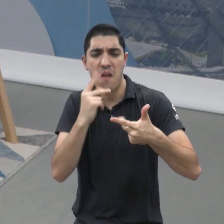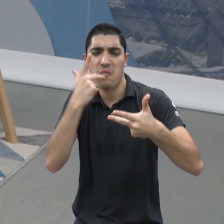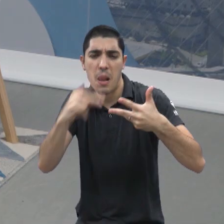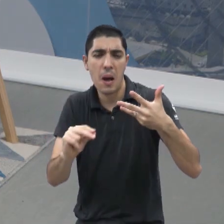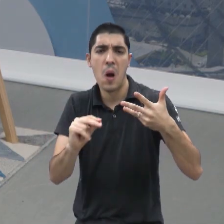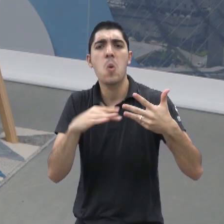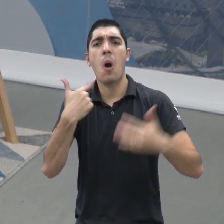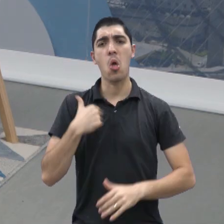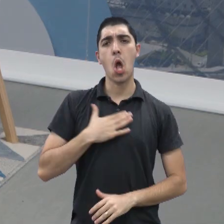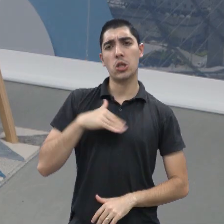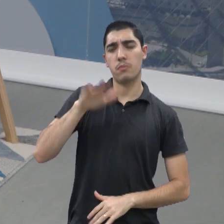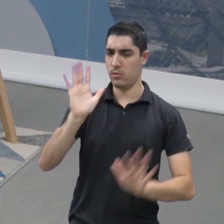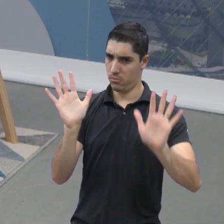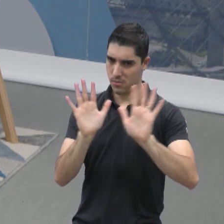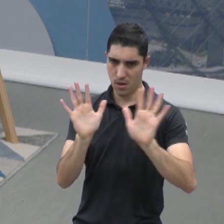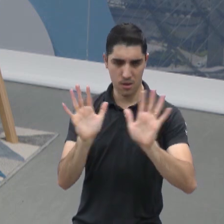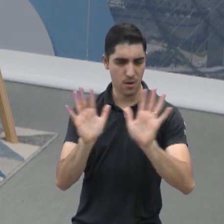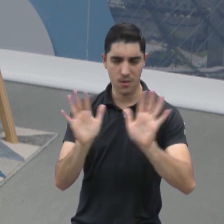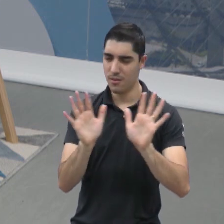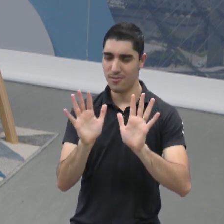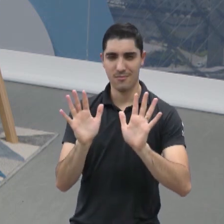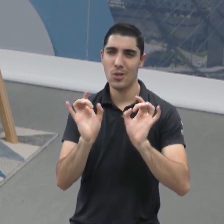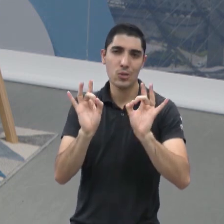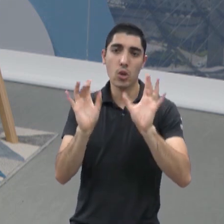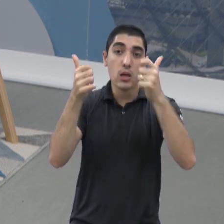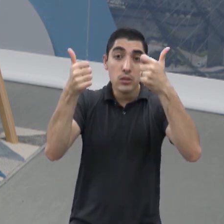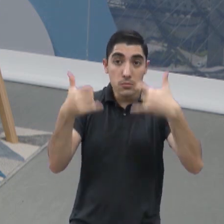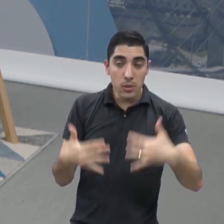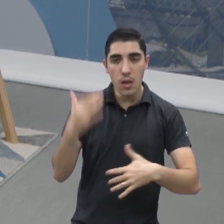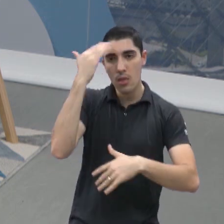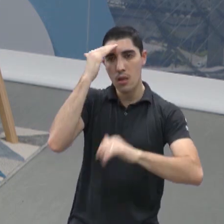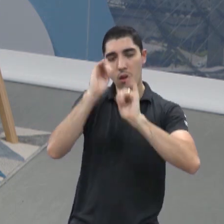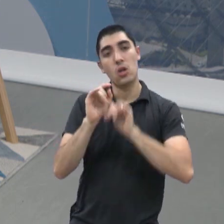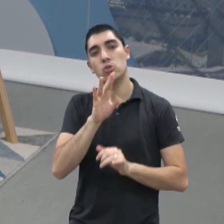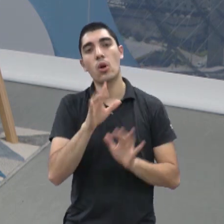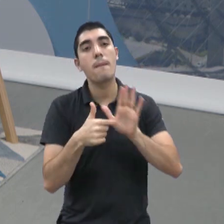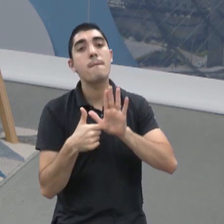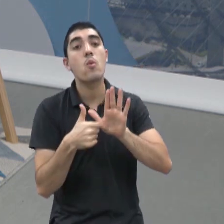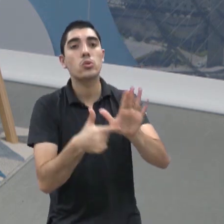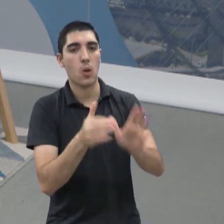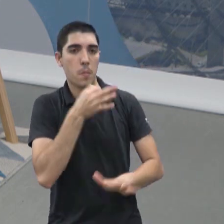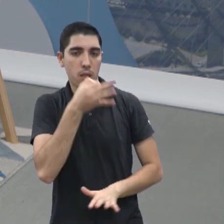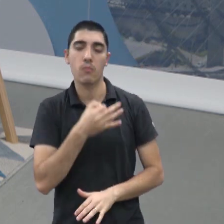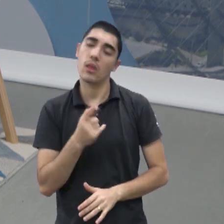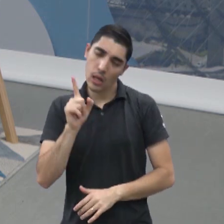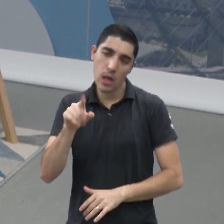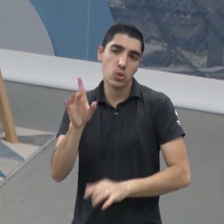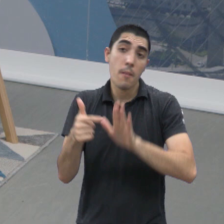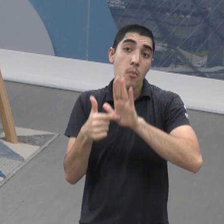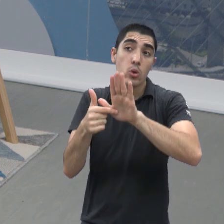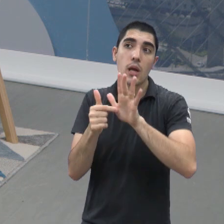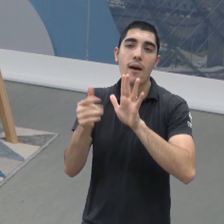termoelétricas. Eu estou botando aqui um fato que isso tem que ser pensado mesmo.